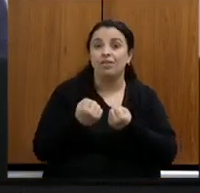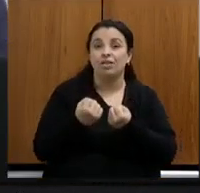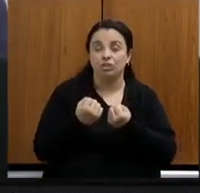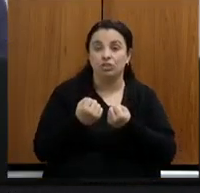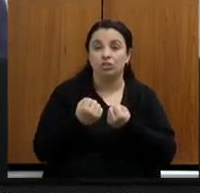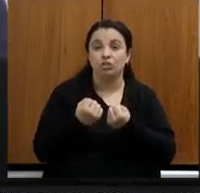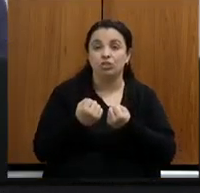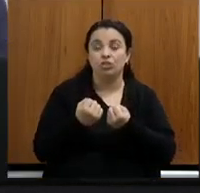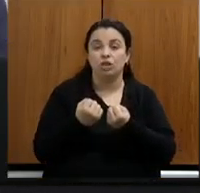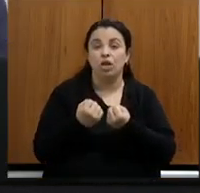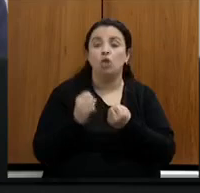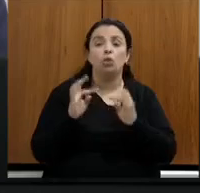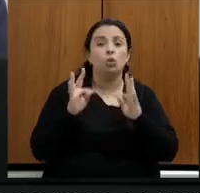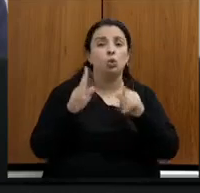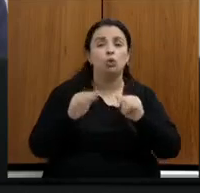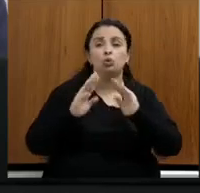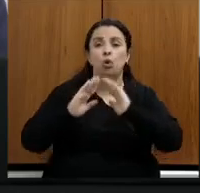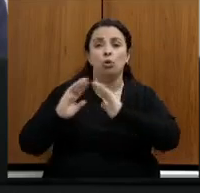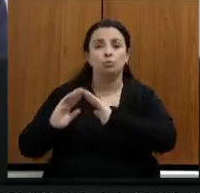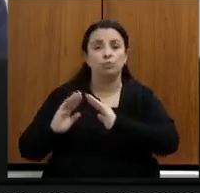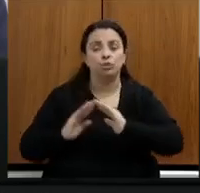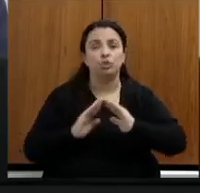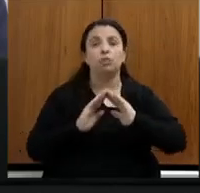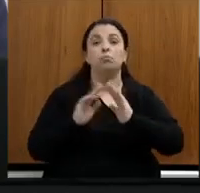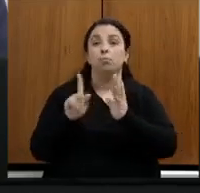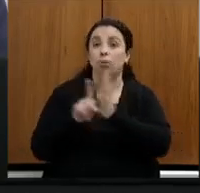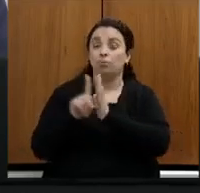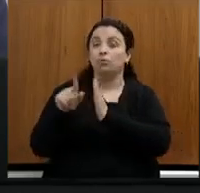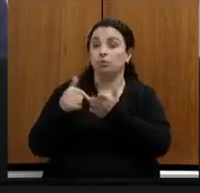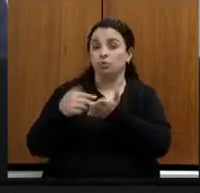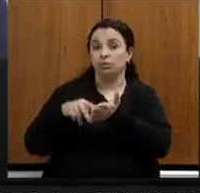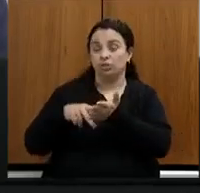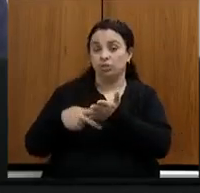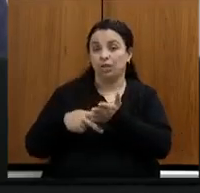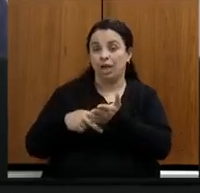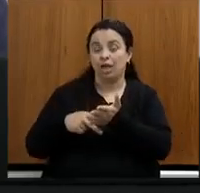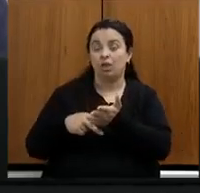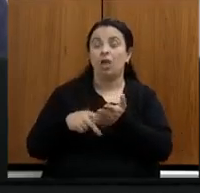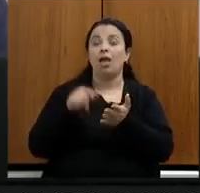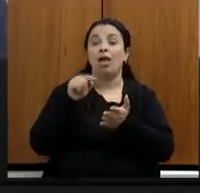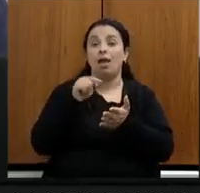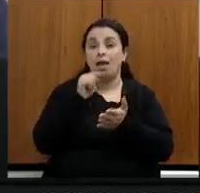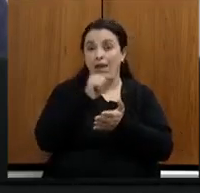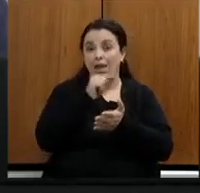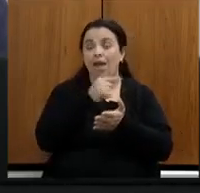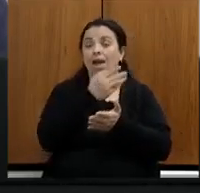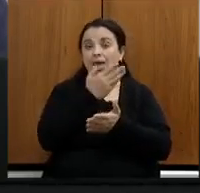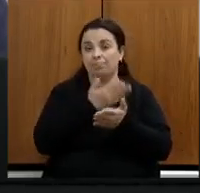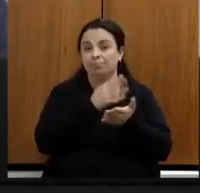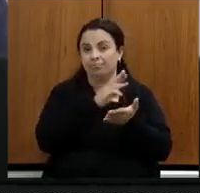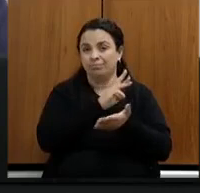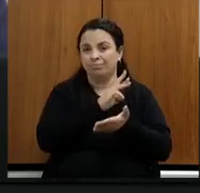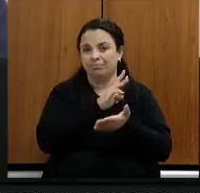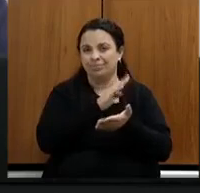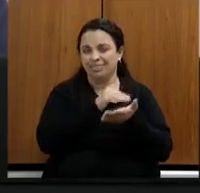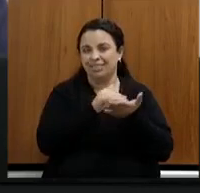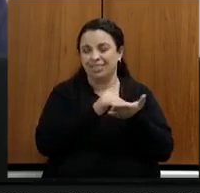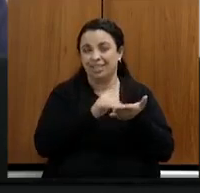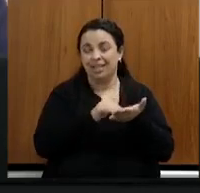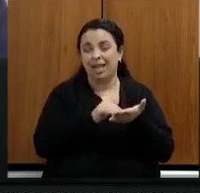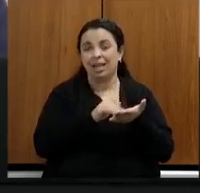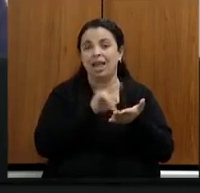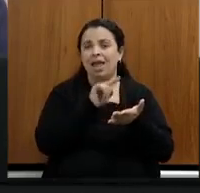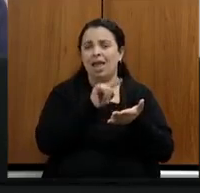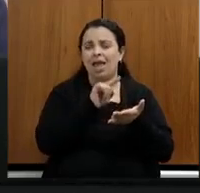pautas que foram colocadas pelo sindicato ela fez uma coisa que poucos secretários